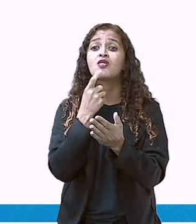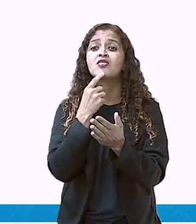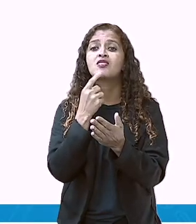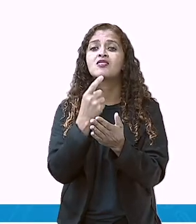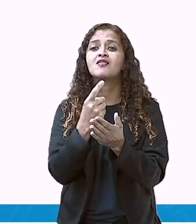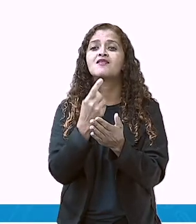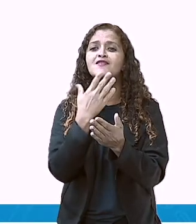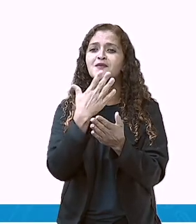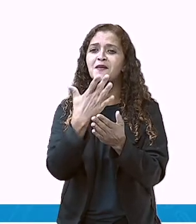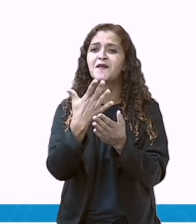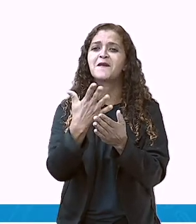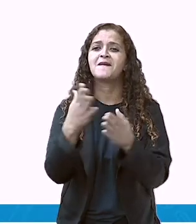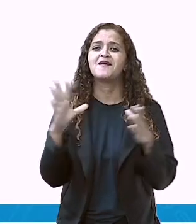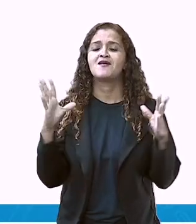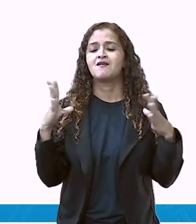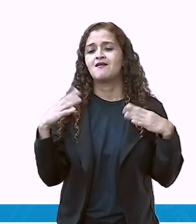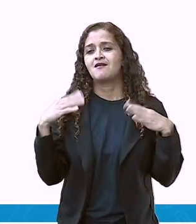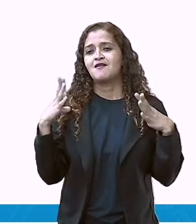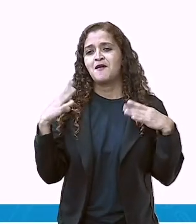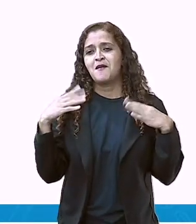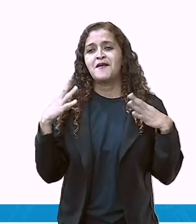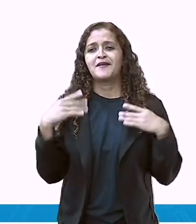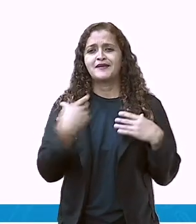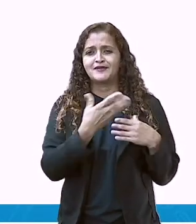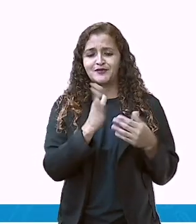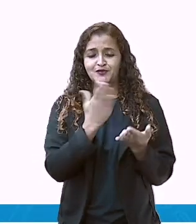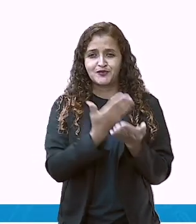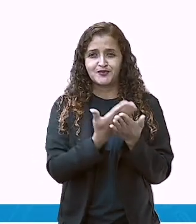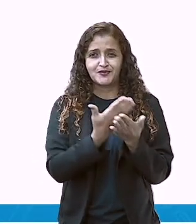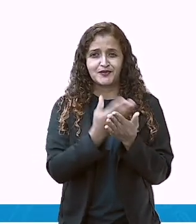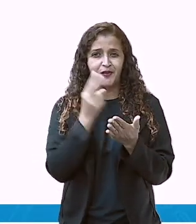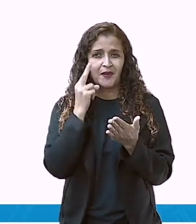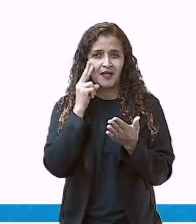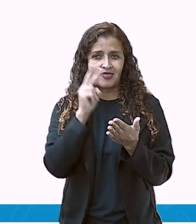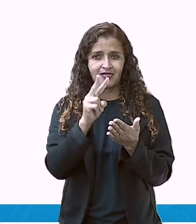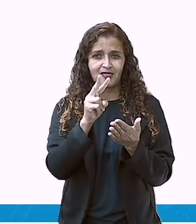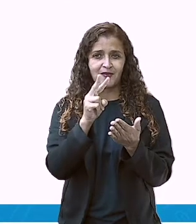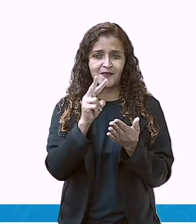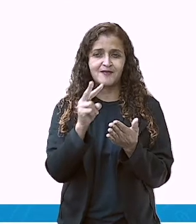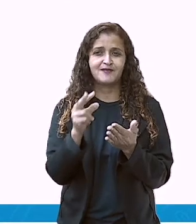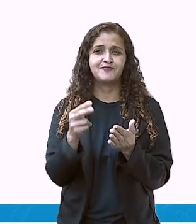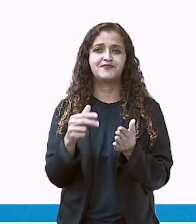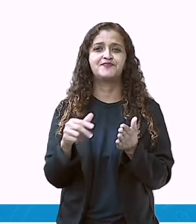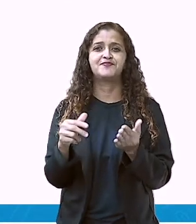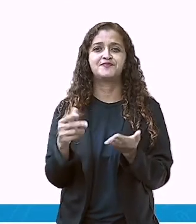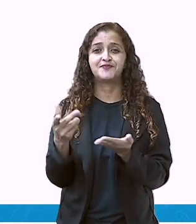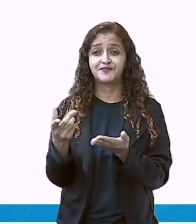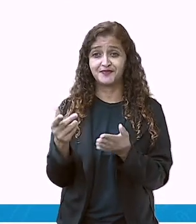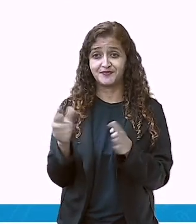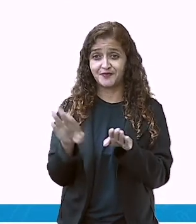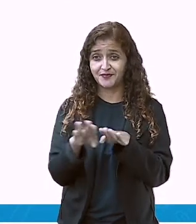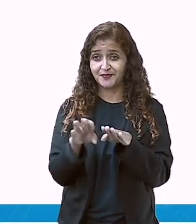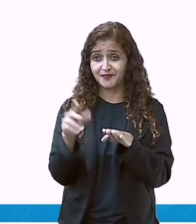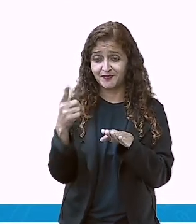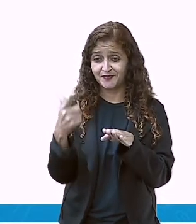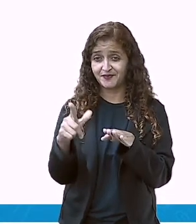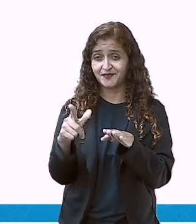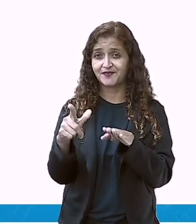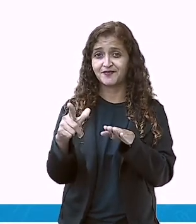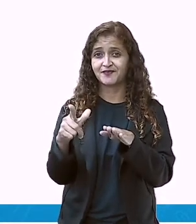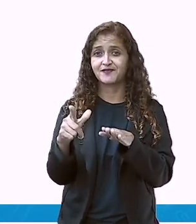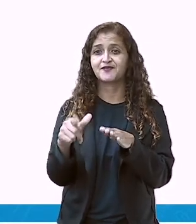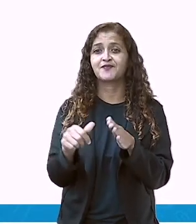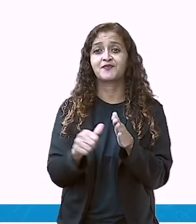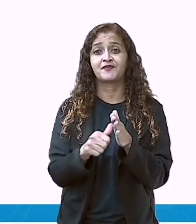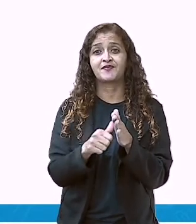Nós temos um feriado aqui também. Que nós estudamos lá na aula, na slide anterior. Aqui outro feriado também. Então, primeiro